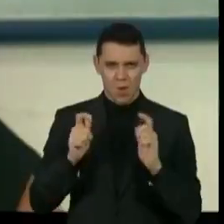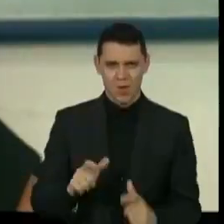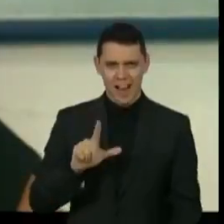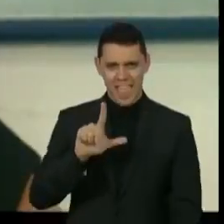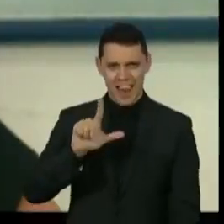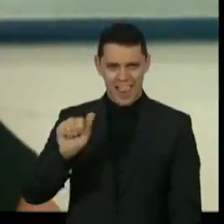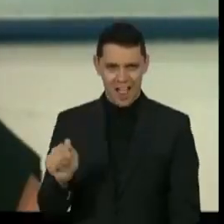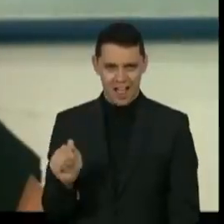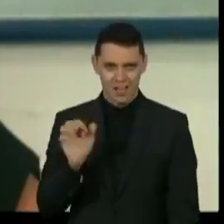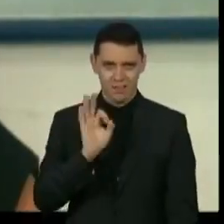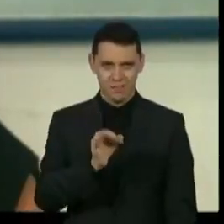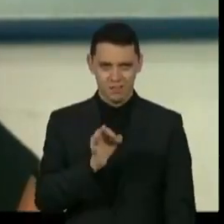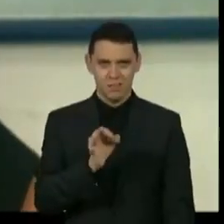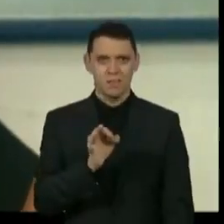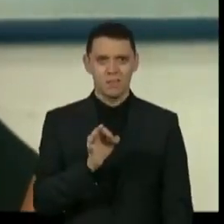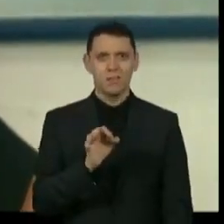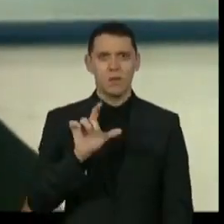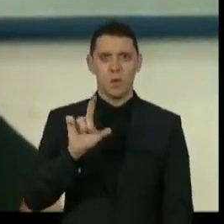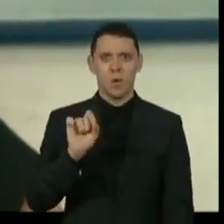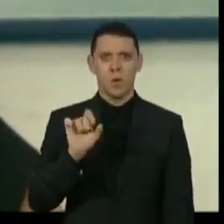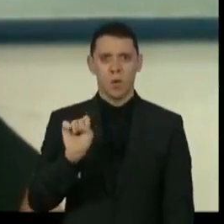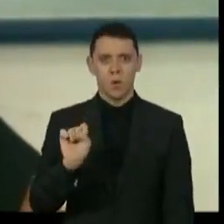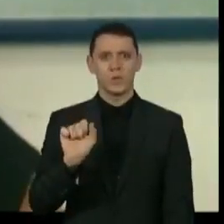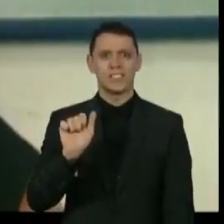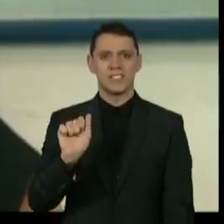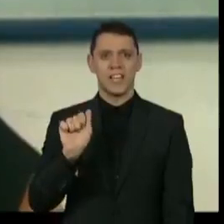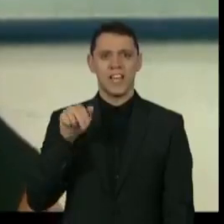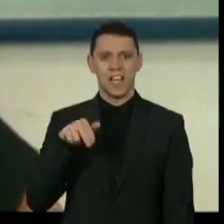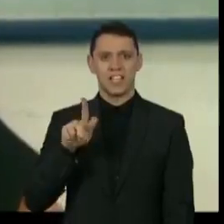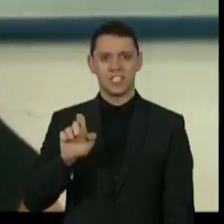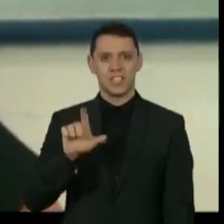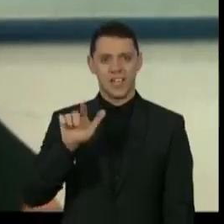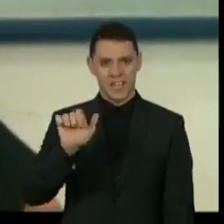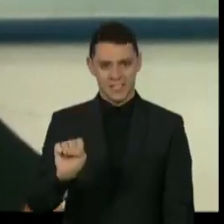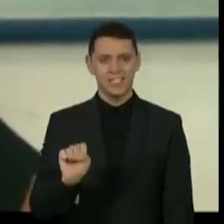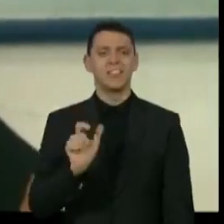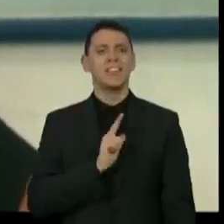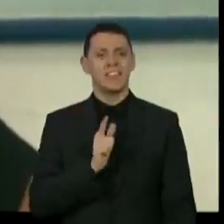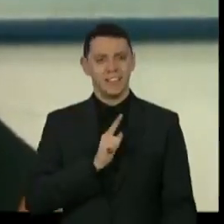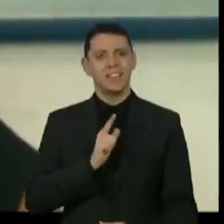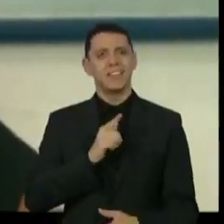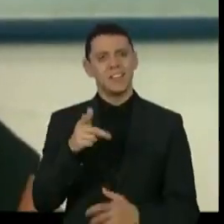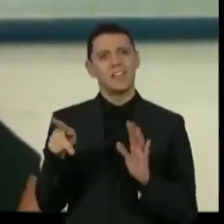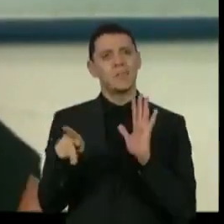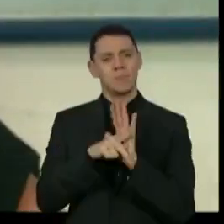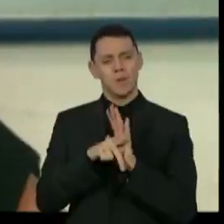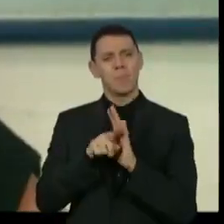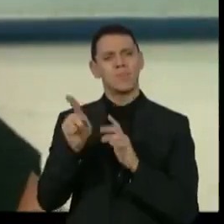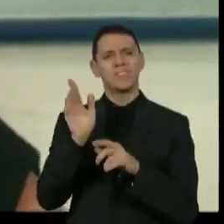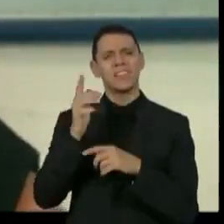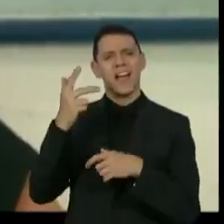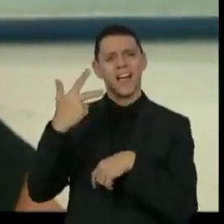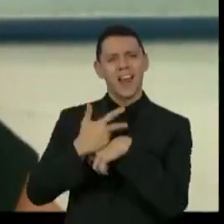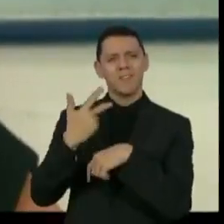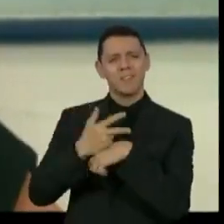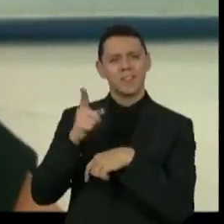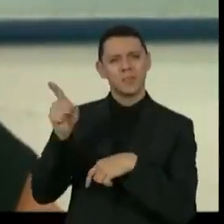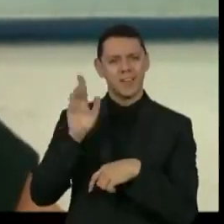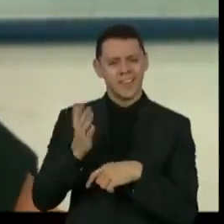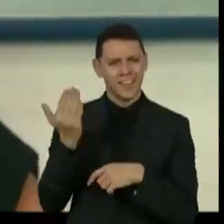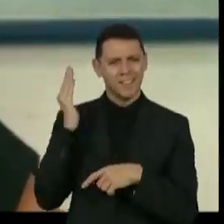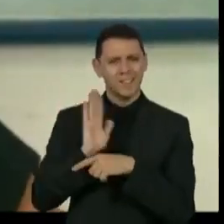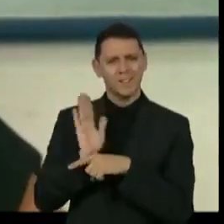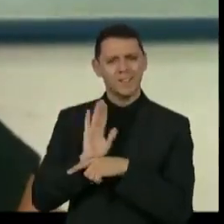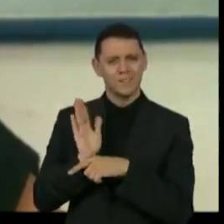começou a gravar, desde que estava rodando o filme do Sérgio Vieira de Mello, não é isso? E você volta para cá